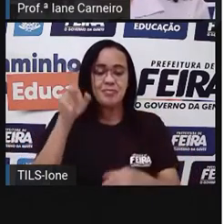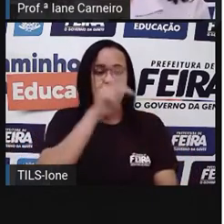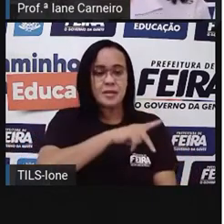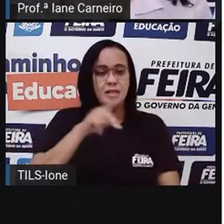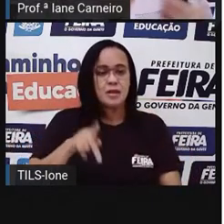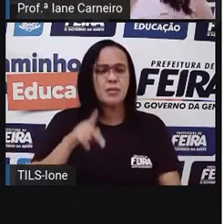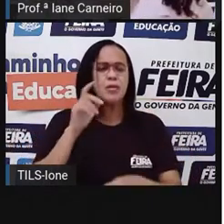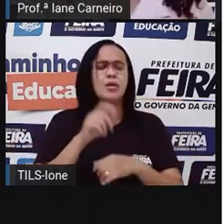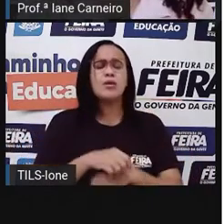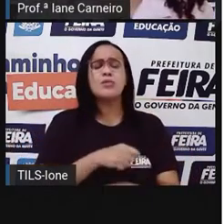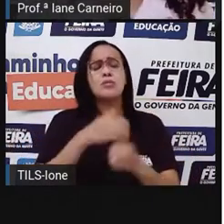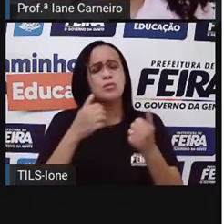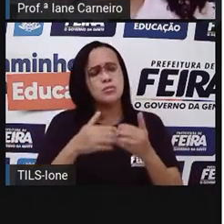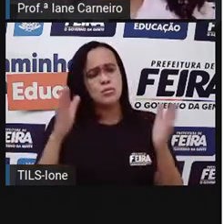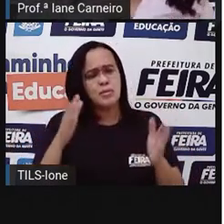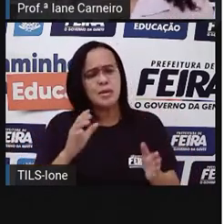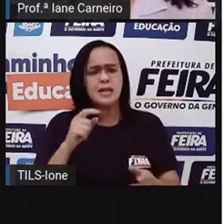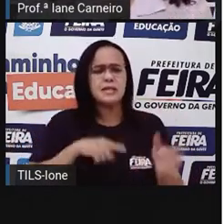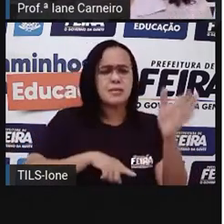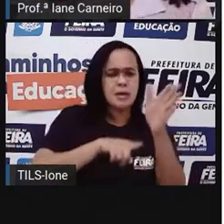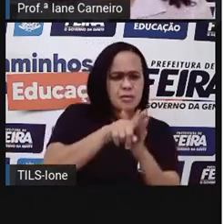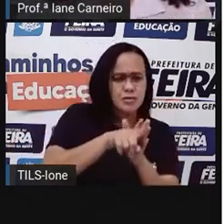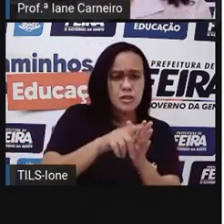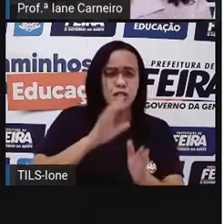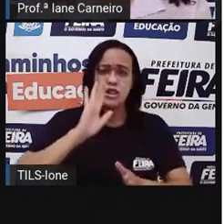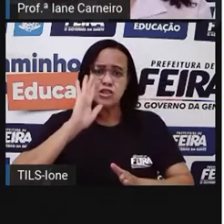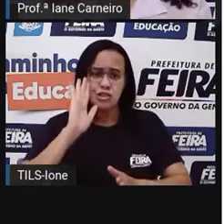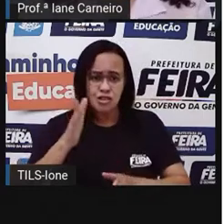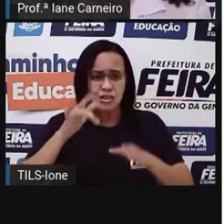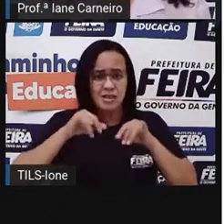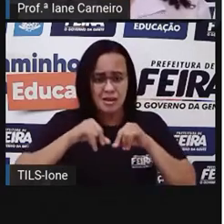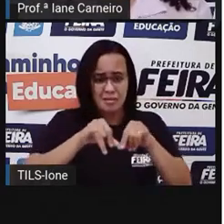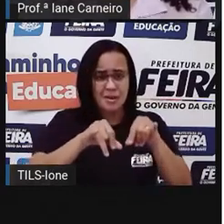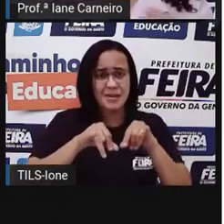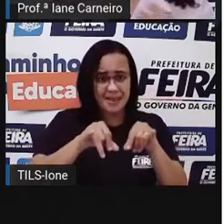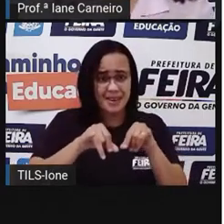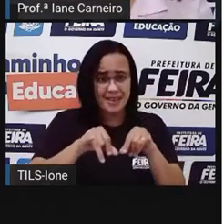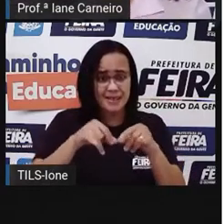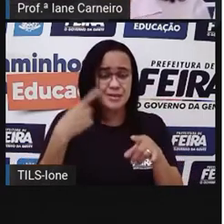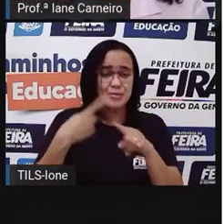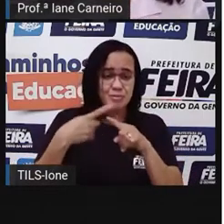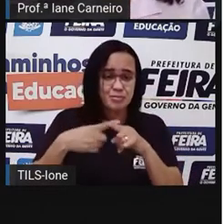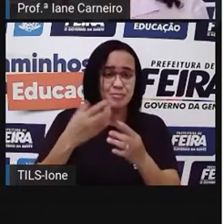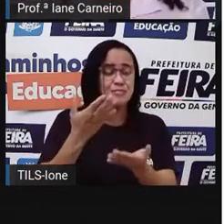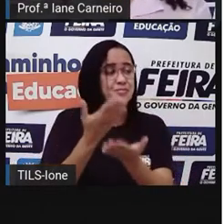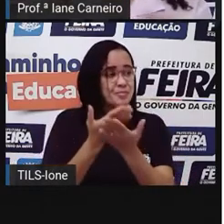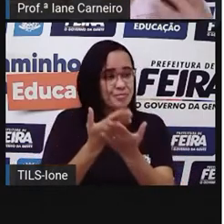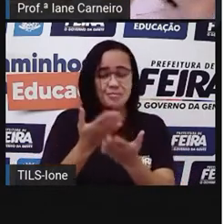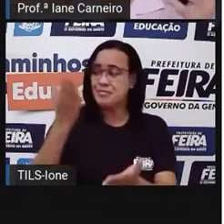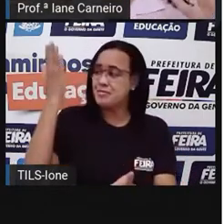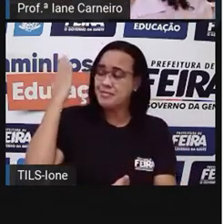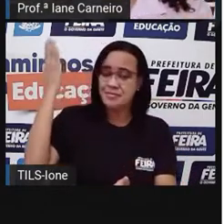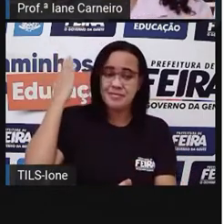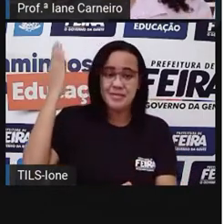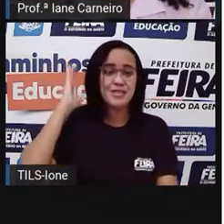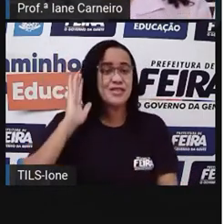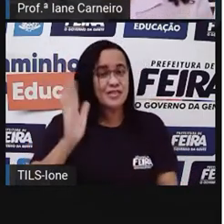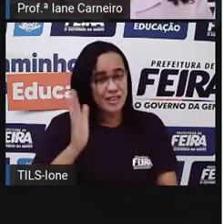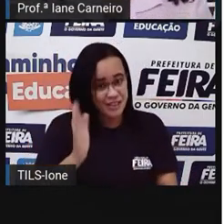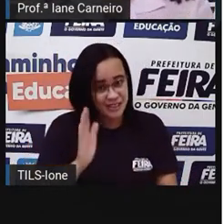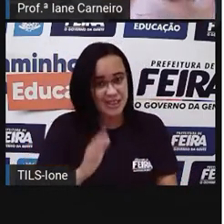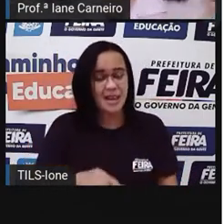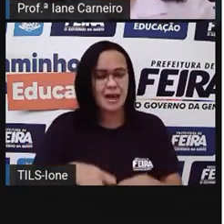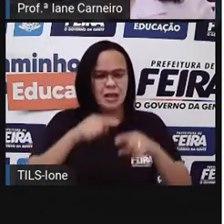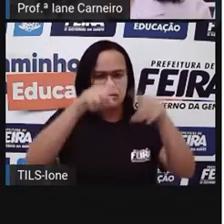vocês, né? Se vocês já foram ao supermercado. A gente já teve algumas aulas em que nós falamos desse espaço, né? Que é o supermercado,